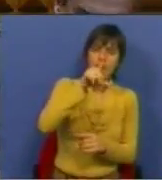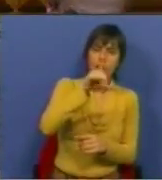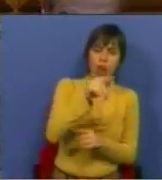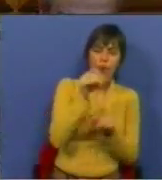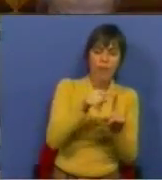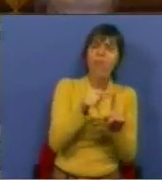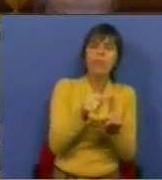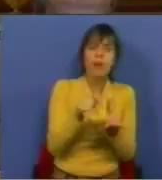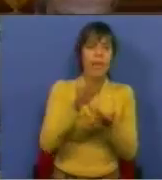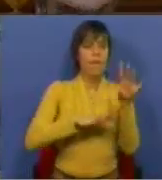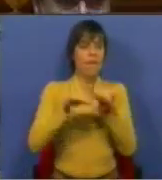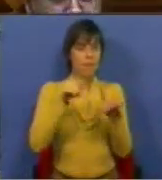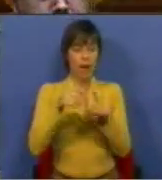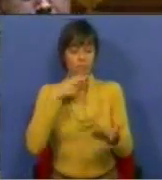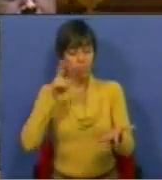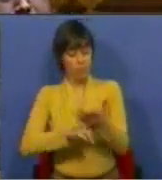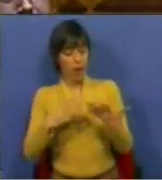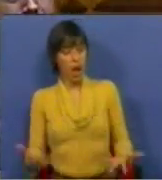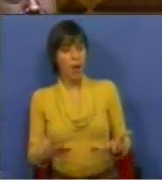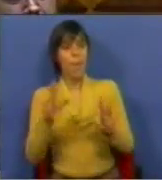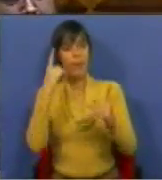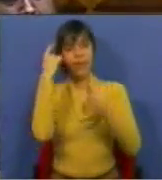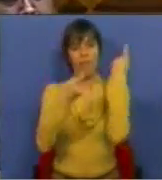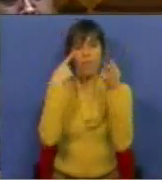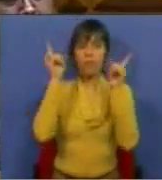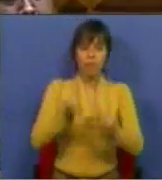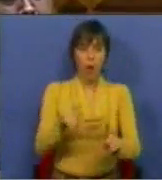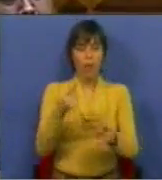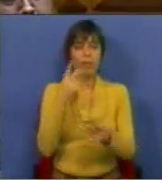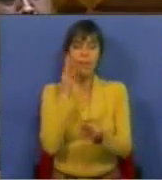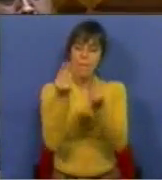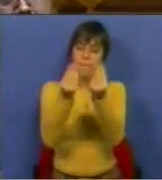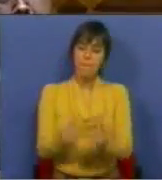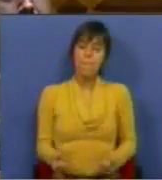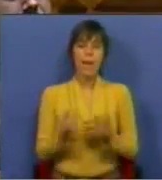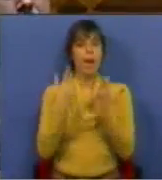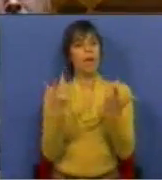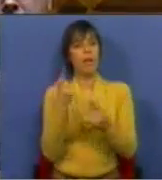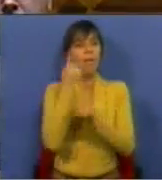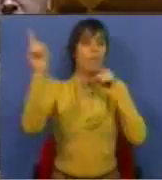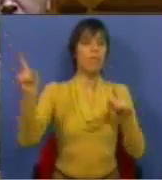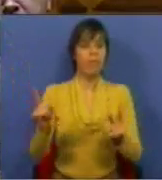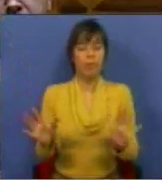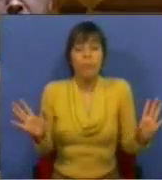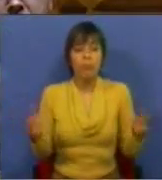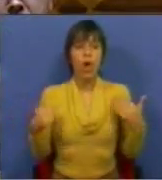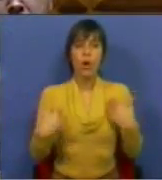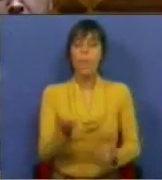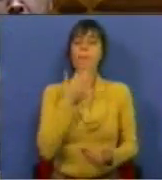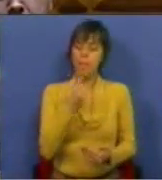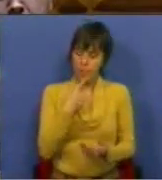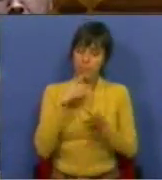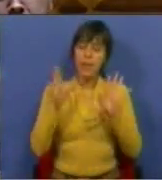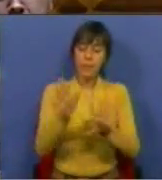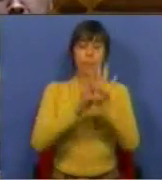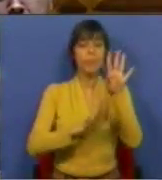dizer, faça esta realidade concreta, que é preciso repensá-lo e é preciso vê-lo de maneira completamente excepcional. Porque nós percebemos